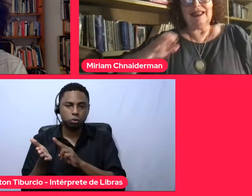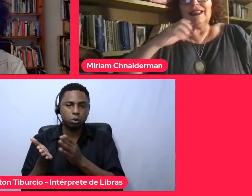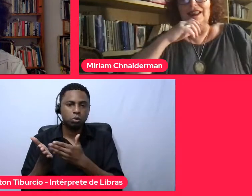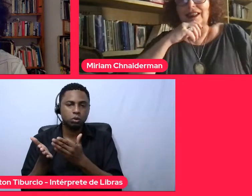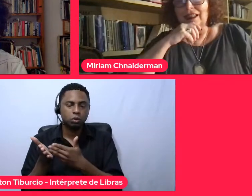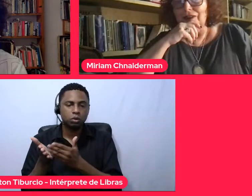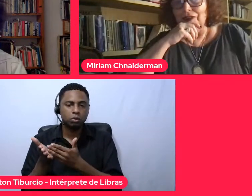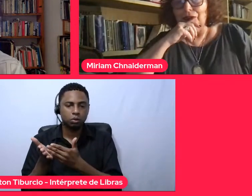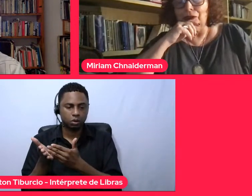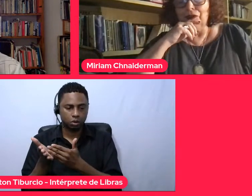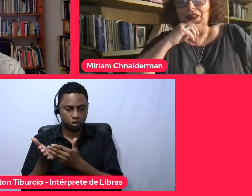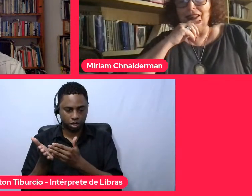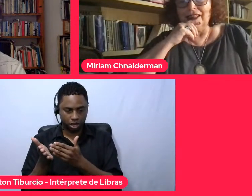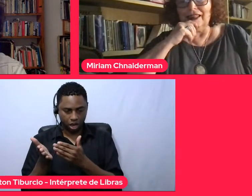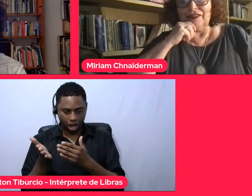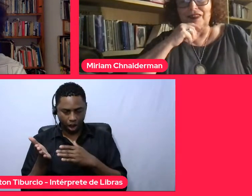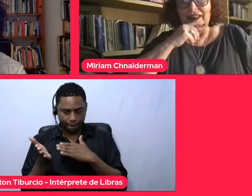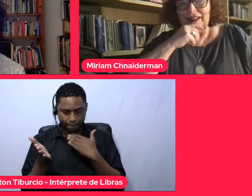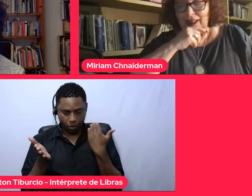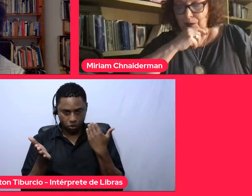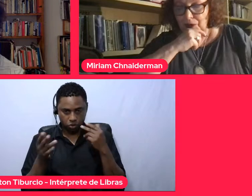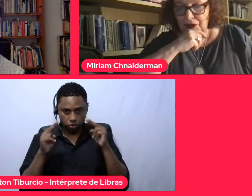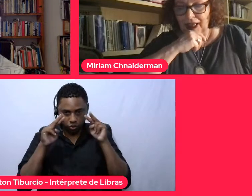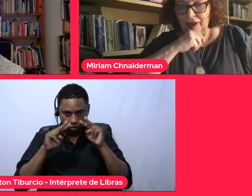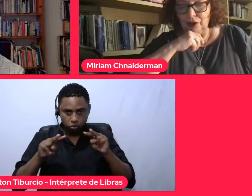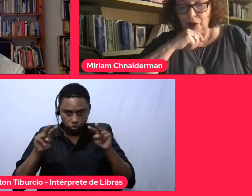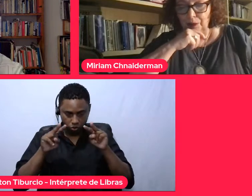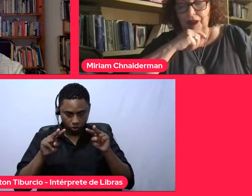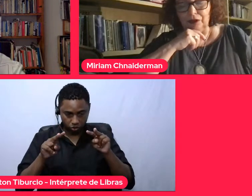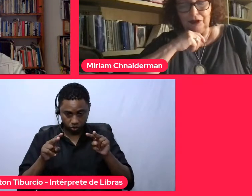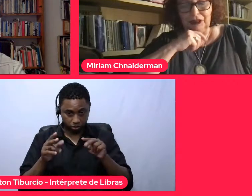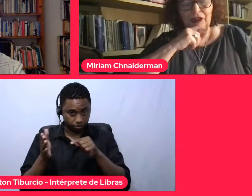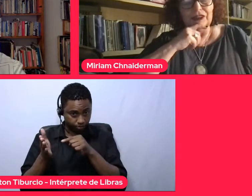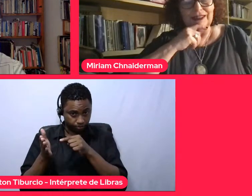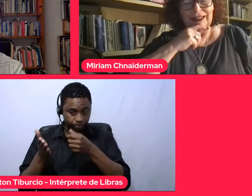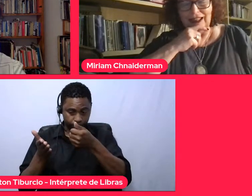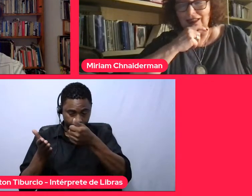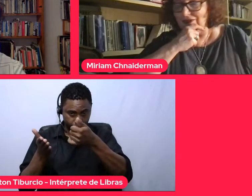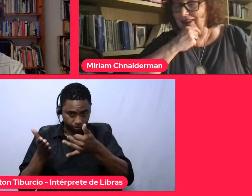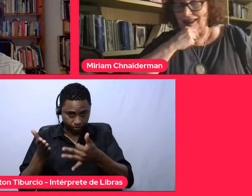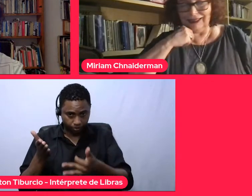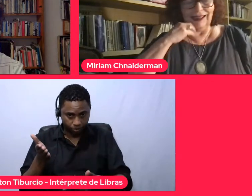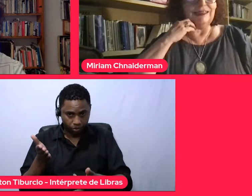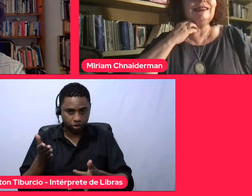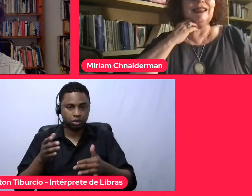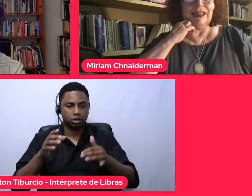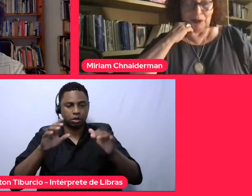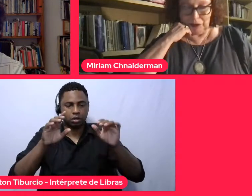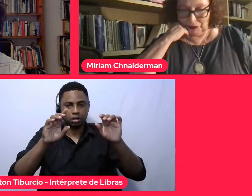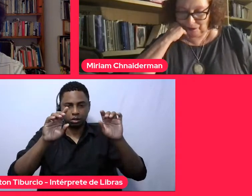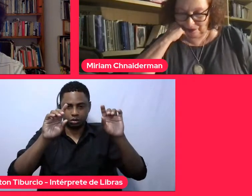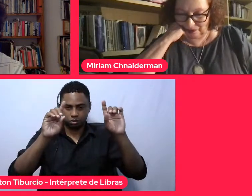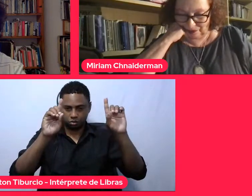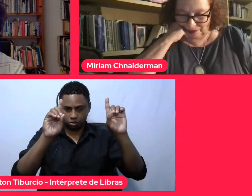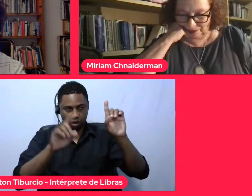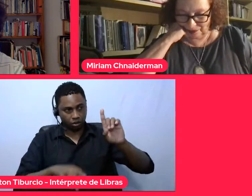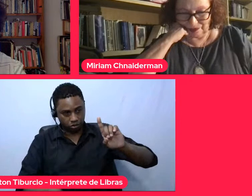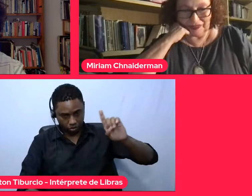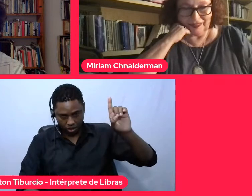Nesse livro, o Vernan vai se debruçar sobre os deuses gregos estrangeiros.